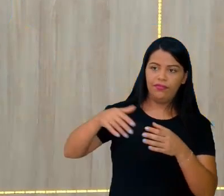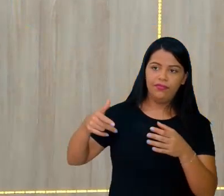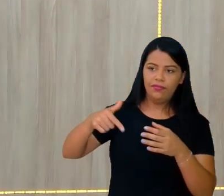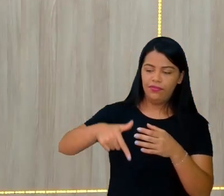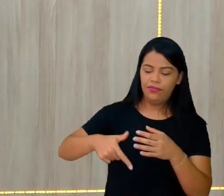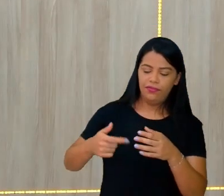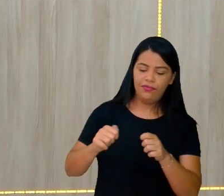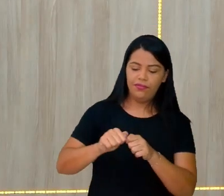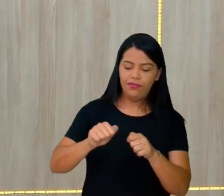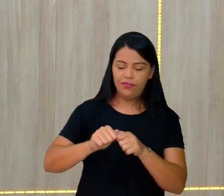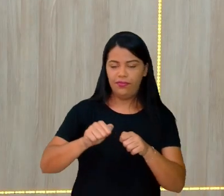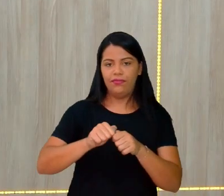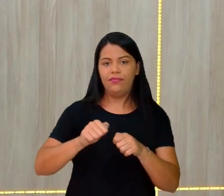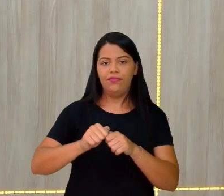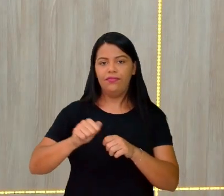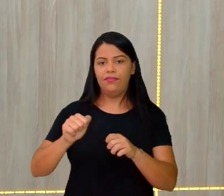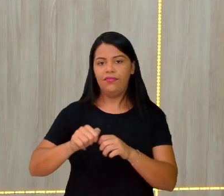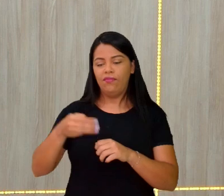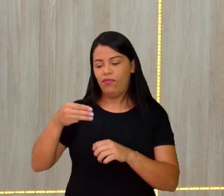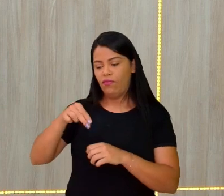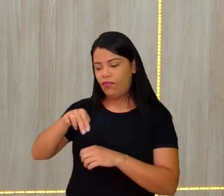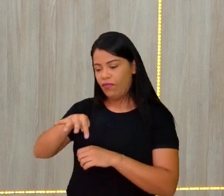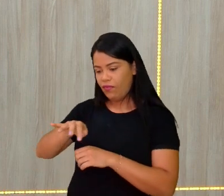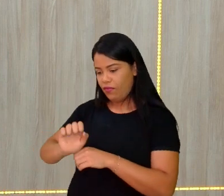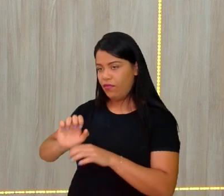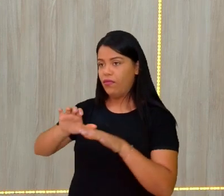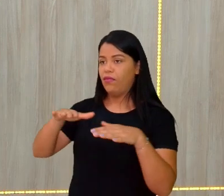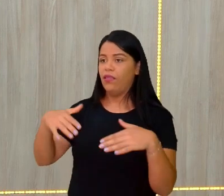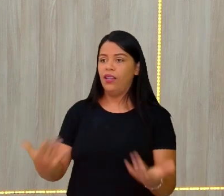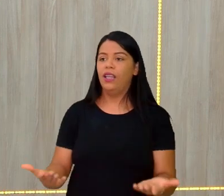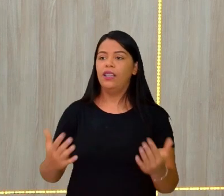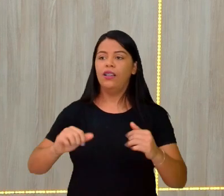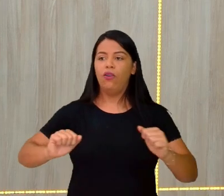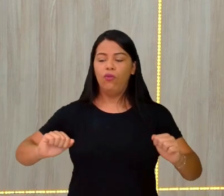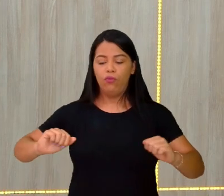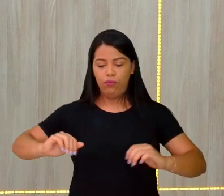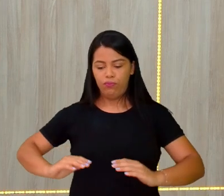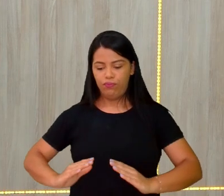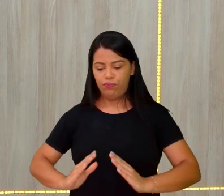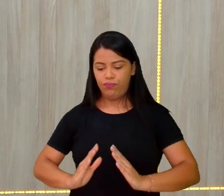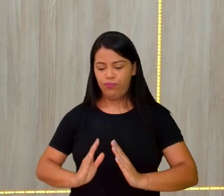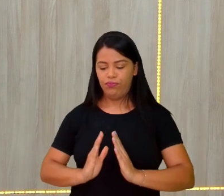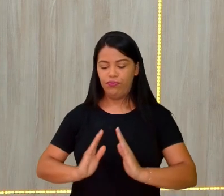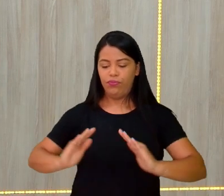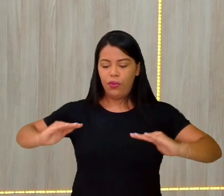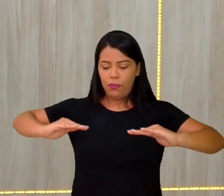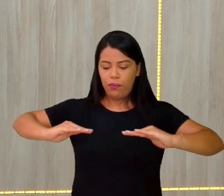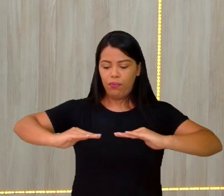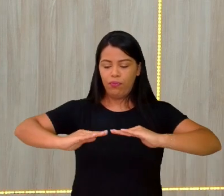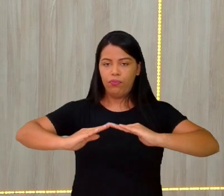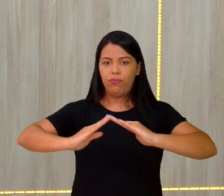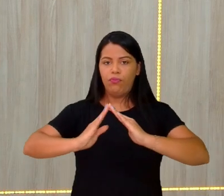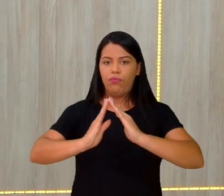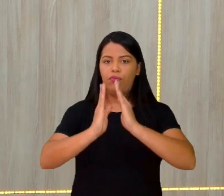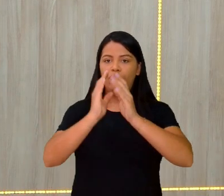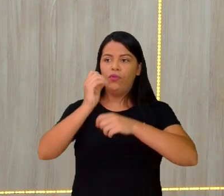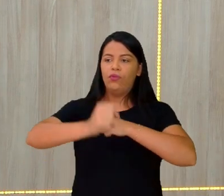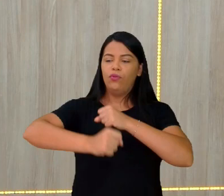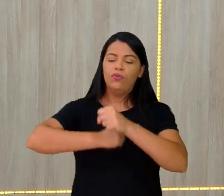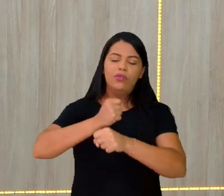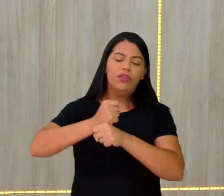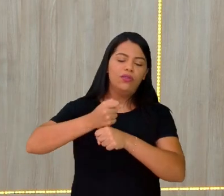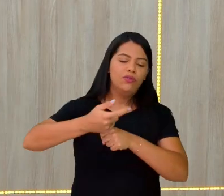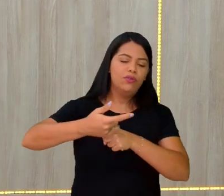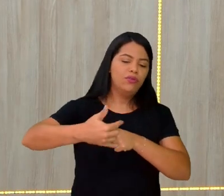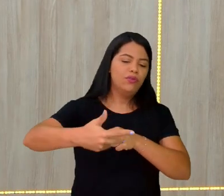e aí esse relevo que foi surguido com essa alimentação aqui ao longo dos anos. Por isso que a gente tem aqueles